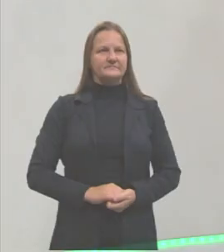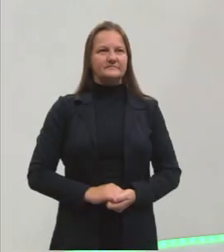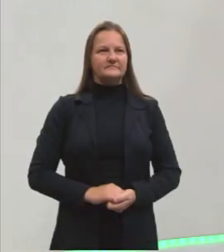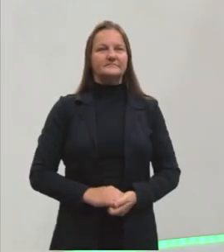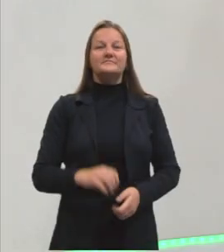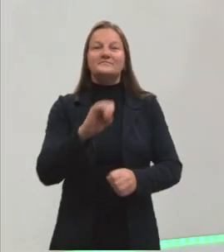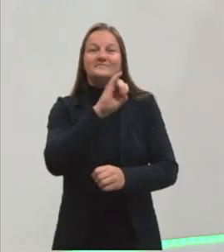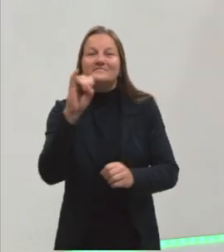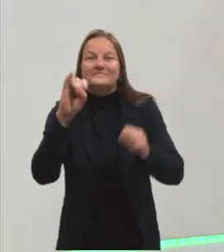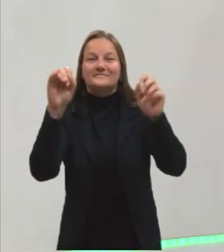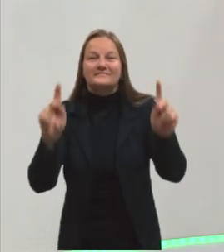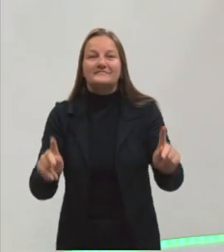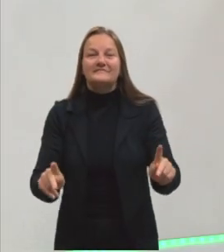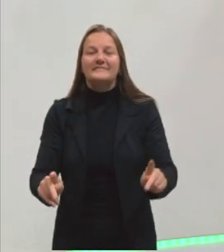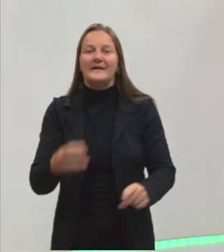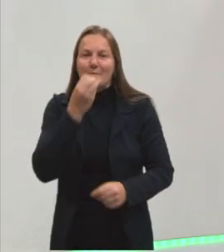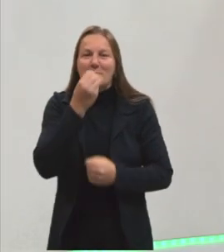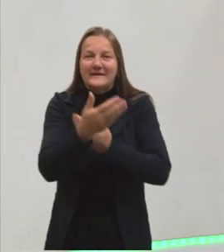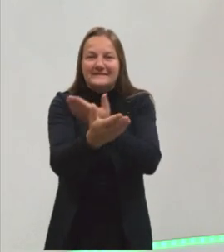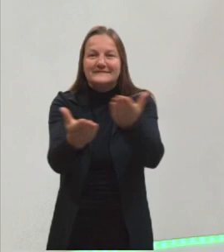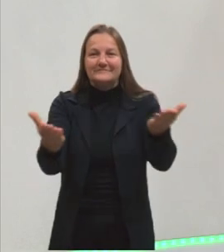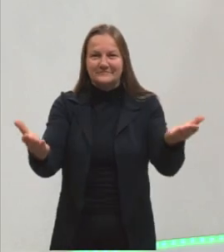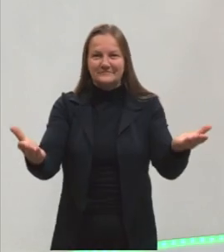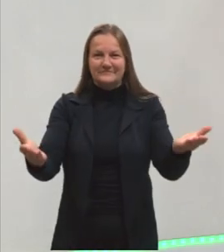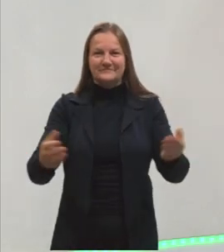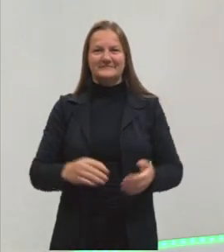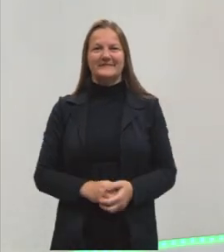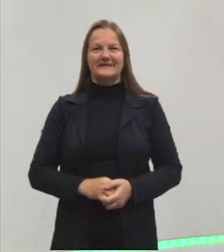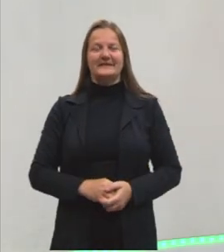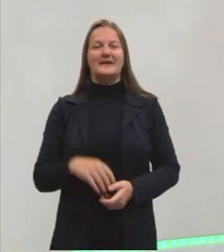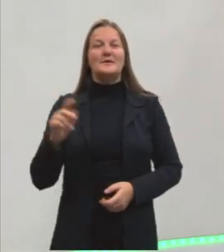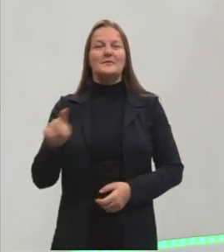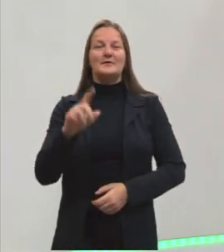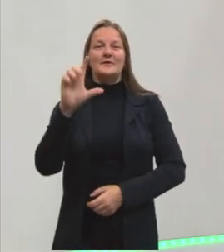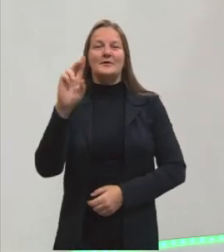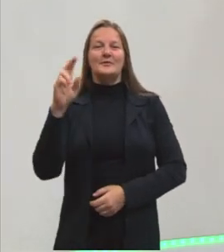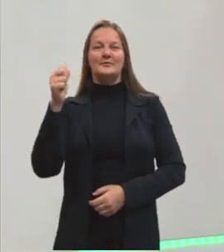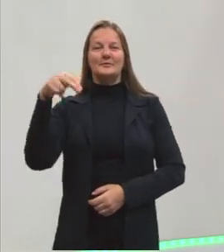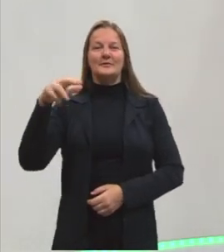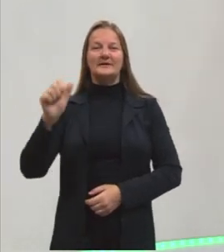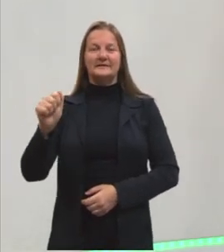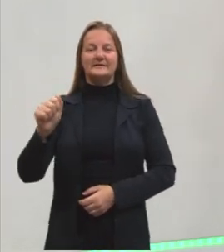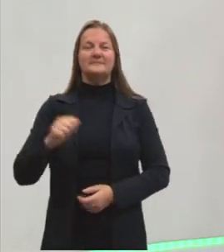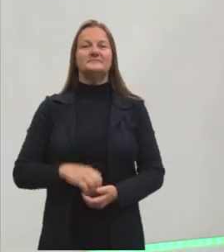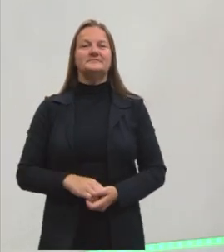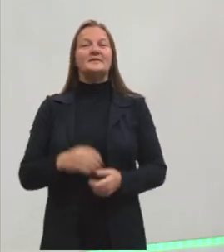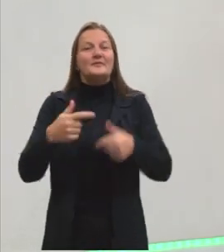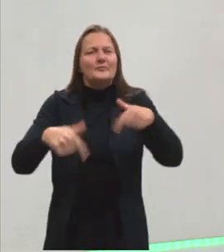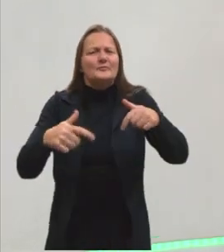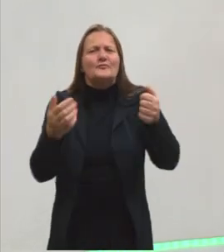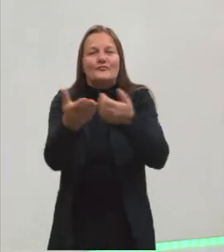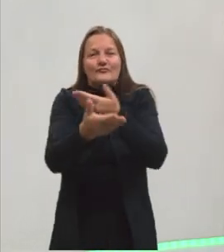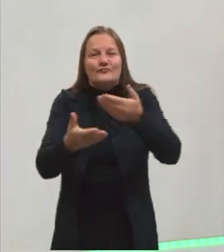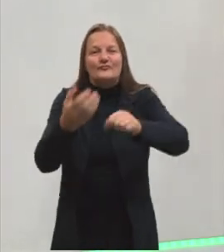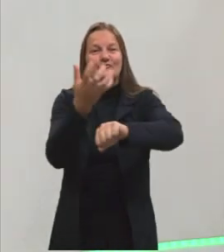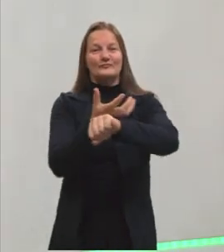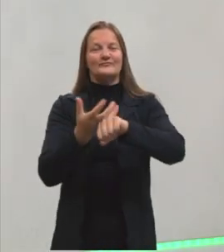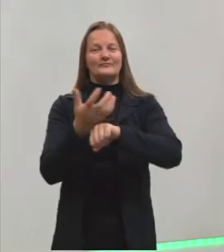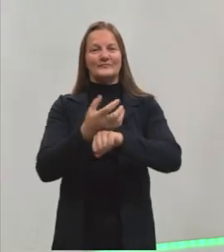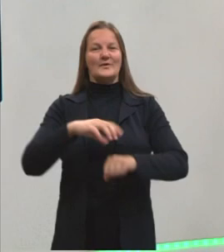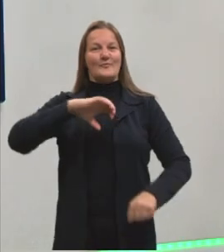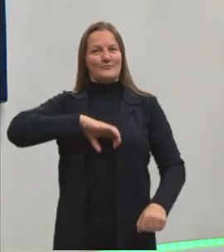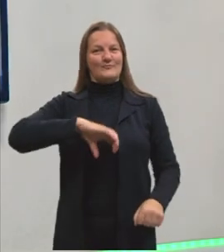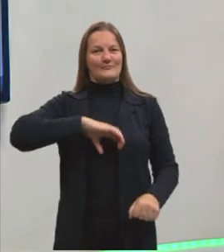E aí, pessoal, tudo bem com vocês? Eu sou a professora Luana Miller e trabalho com vocês o componente curricular de